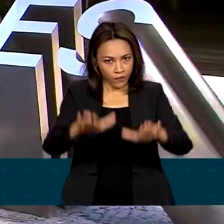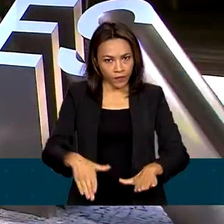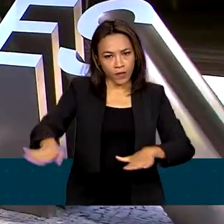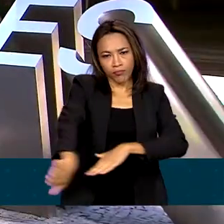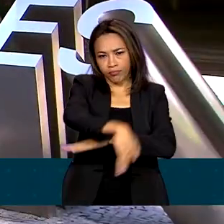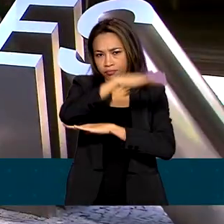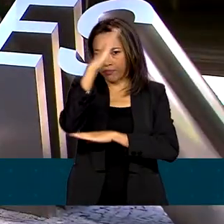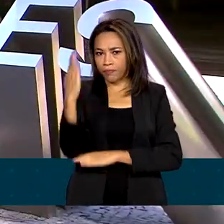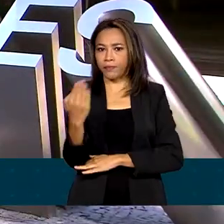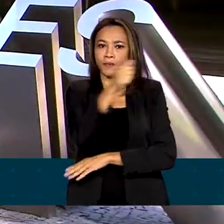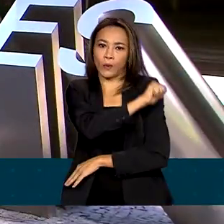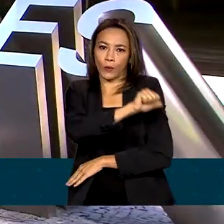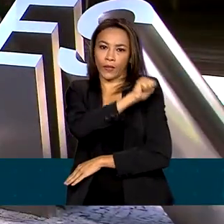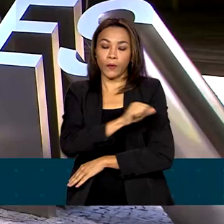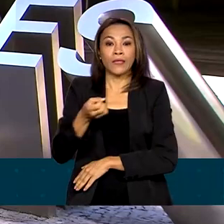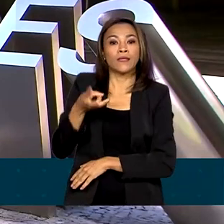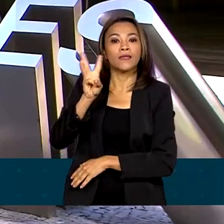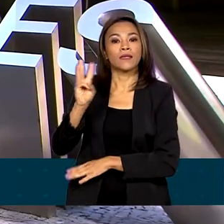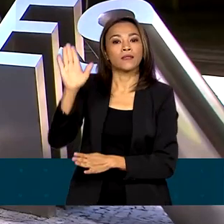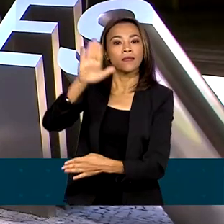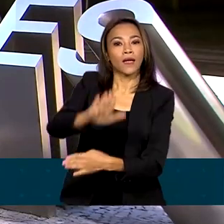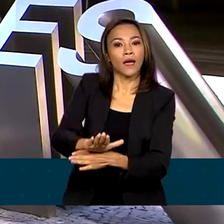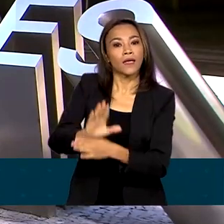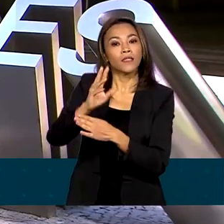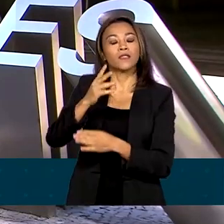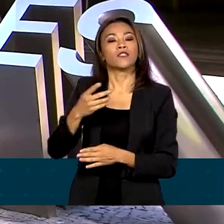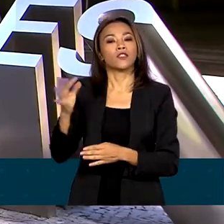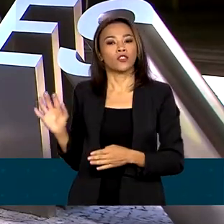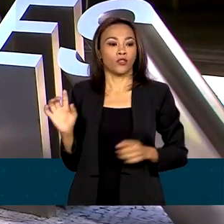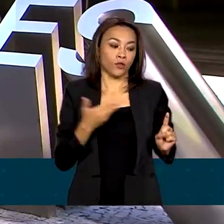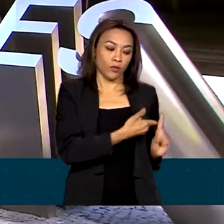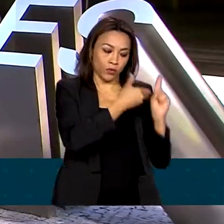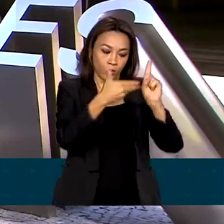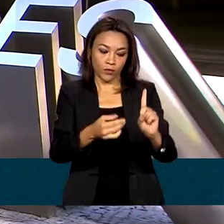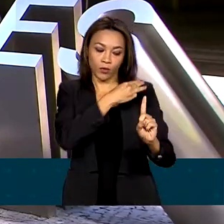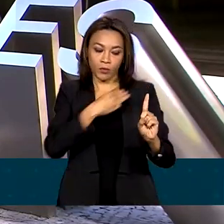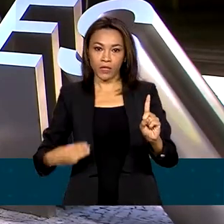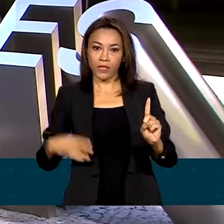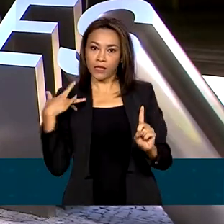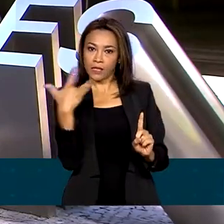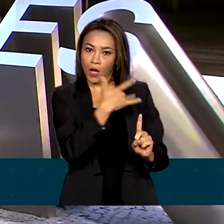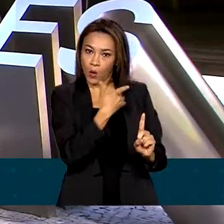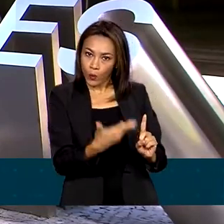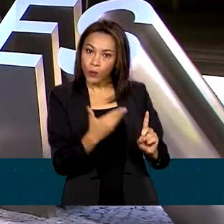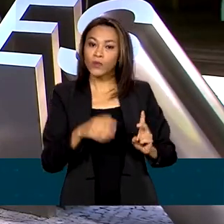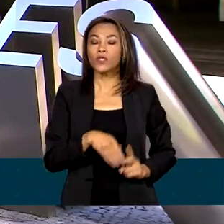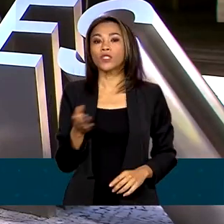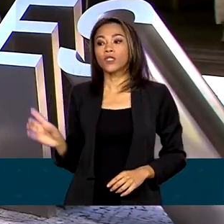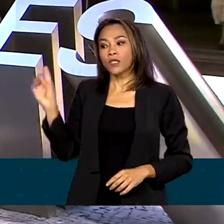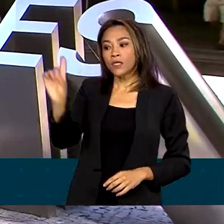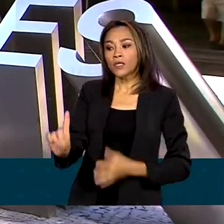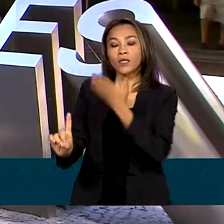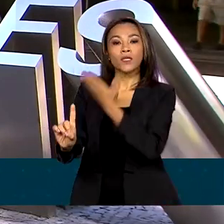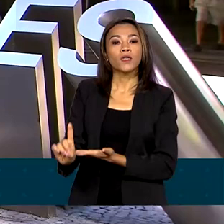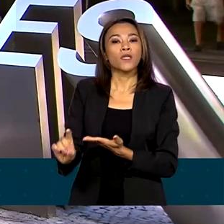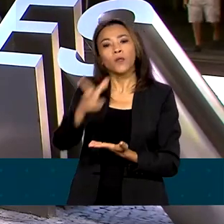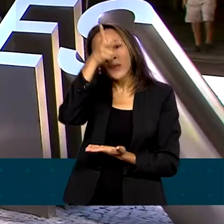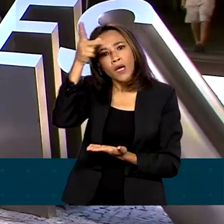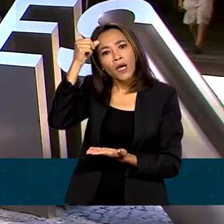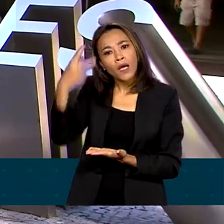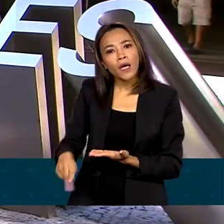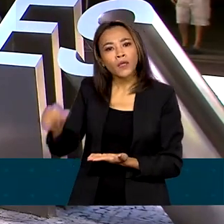Às 3 da tarde, ele participa junto com a ministra da Saúde, Inísia Trindade, e o prefeito do Rio, Eduardo Paes, da